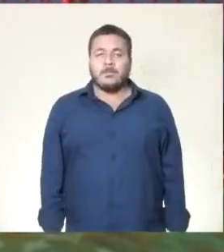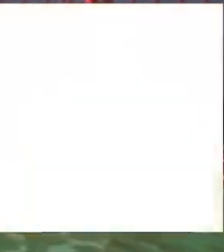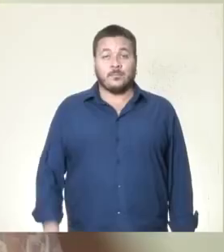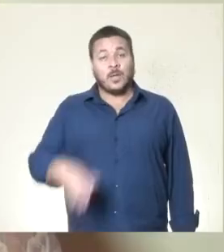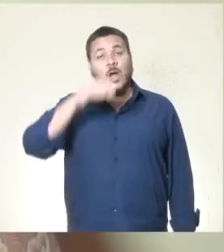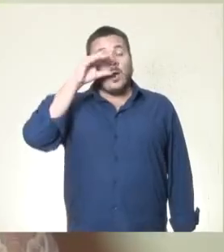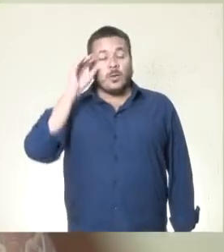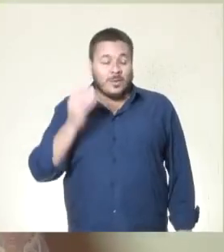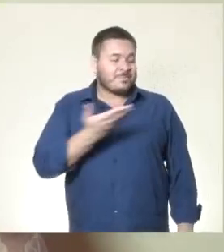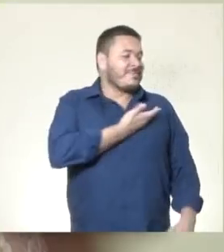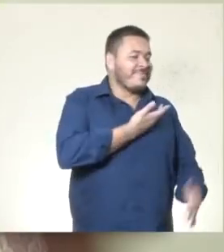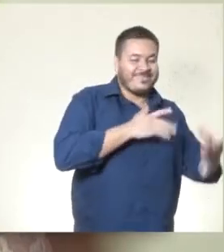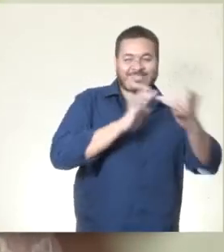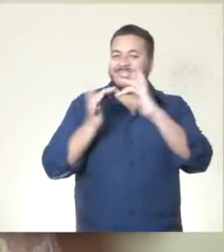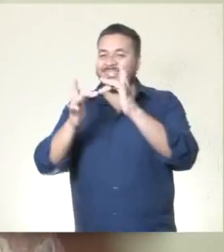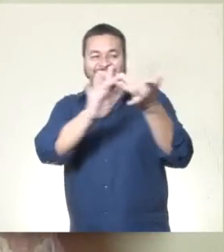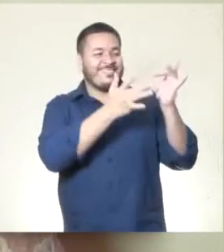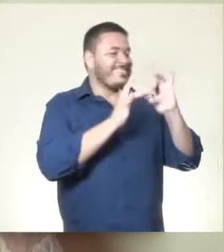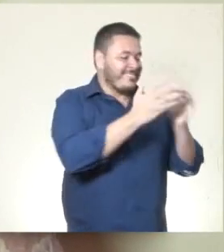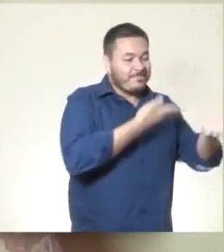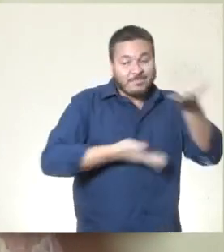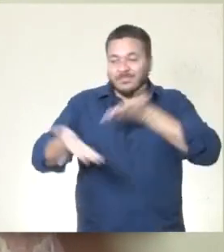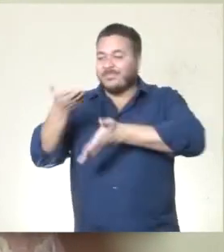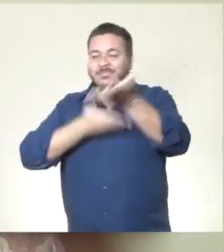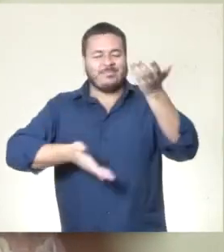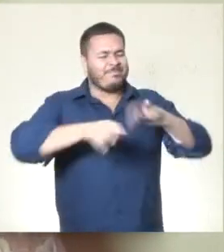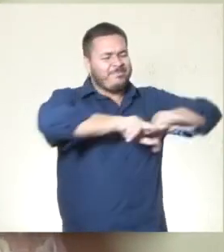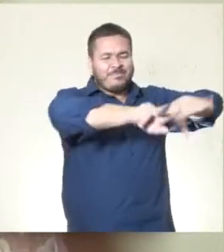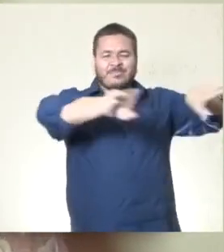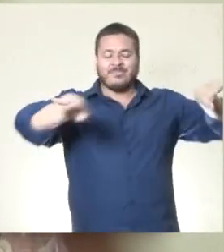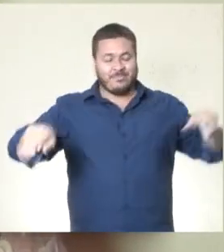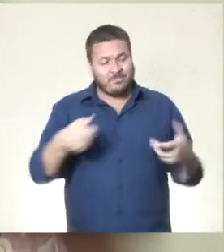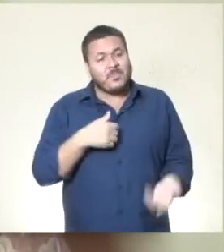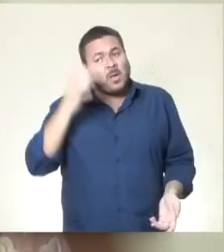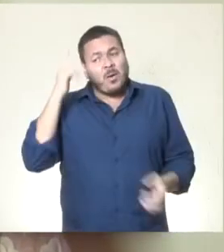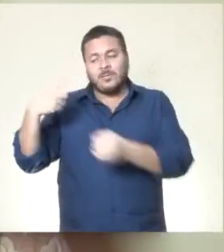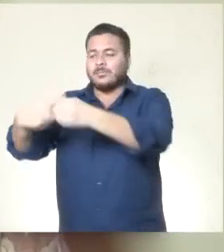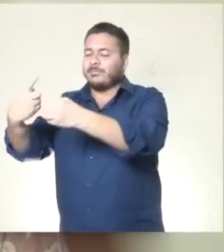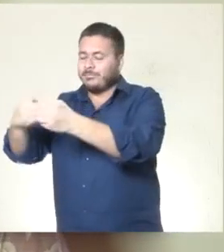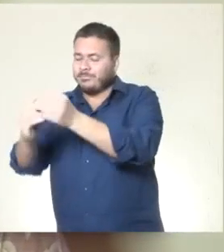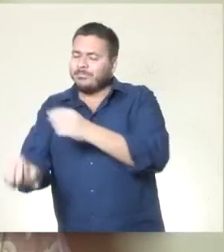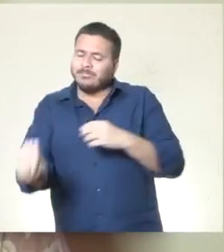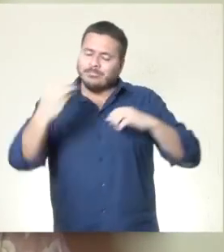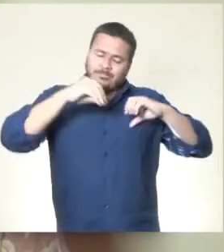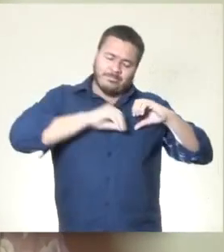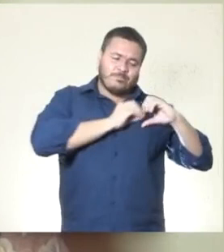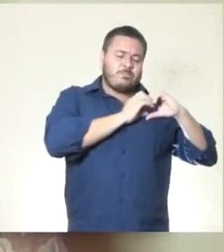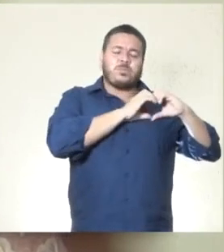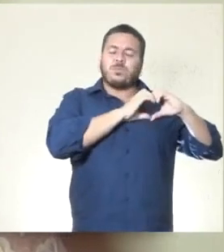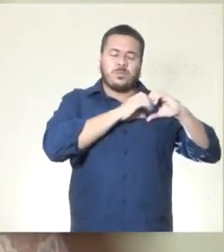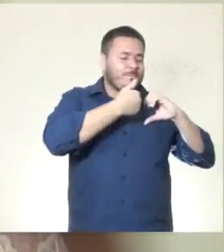Coralina. Deixou muitos amigos aqui em Penápolis, fez muitas amizades. Eu acho que foi uma cidade